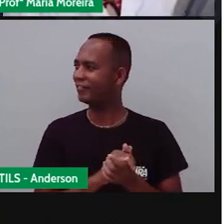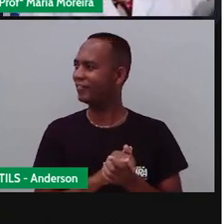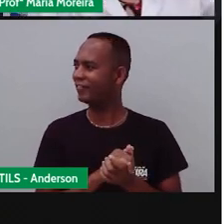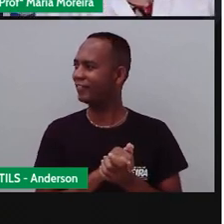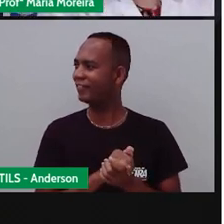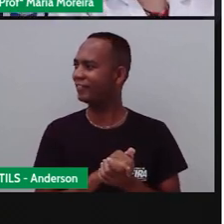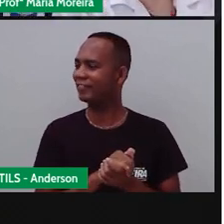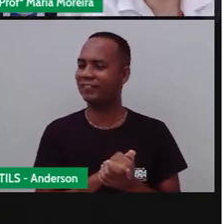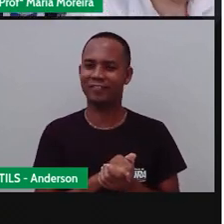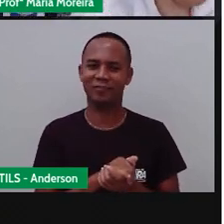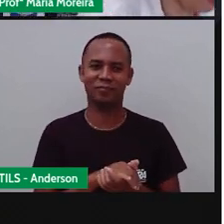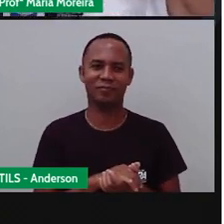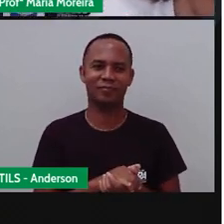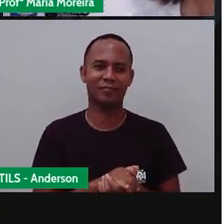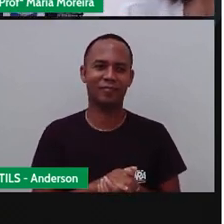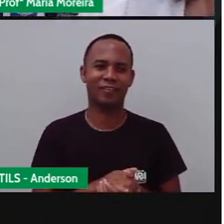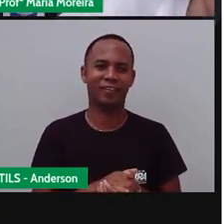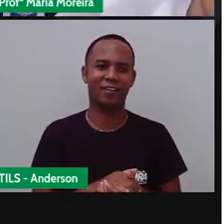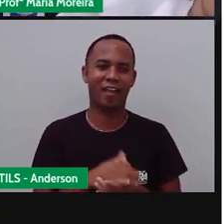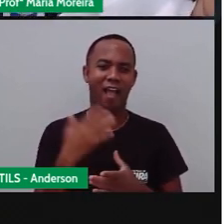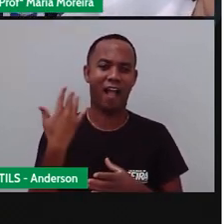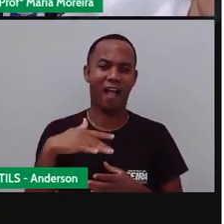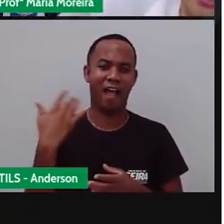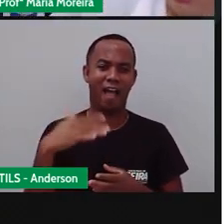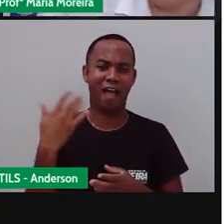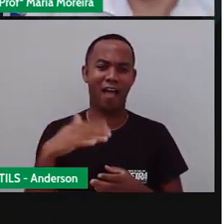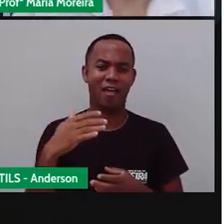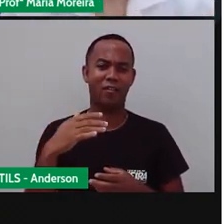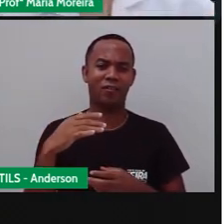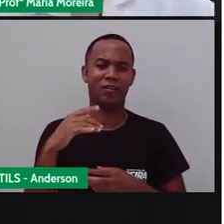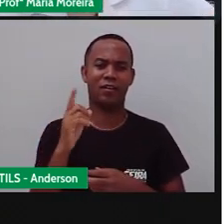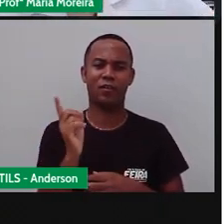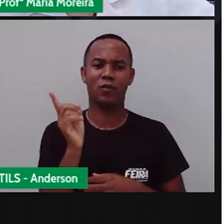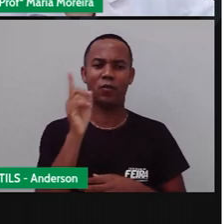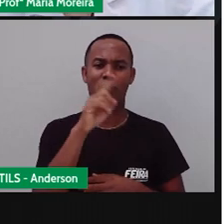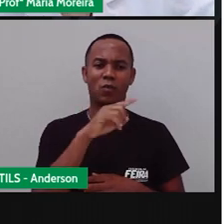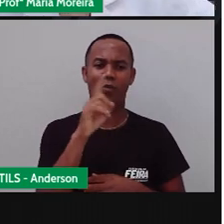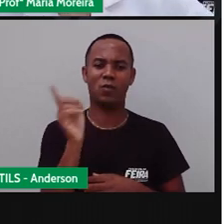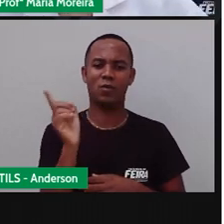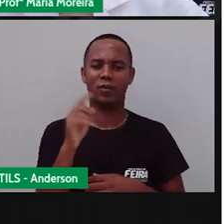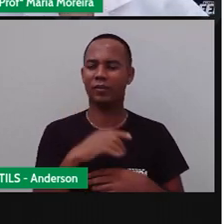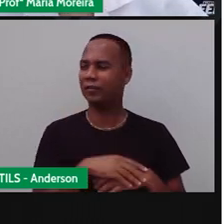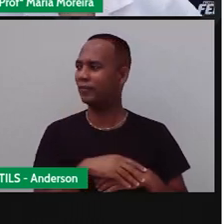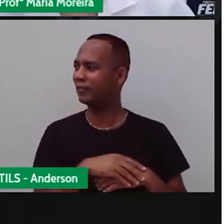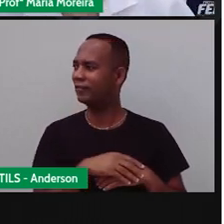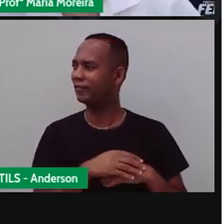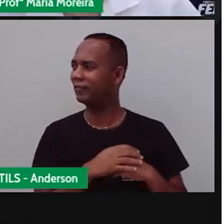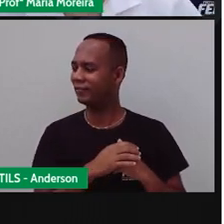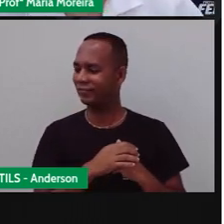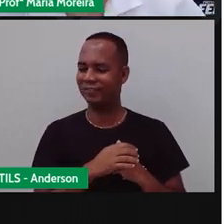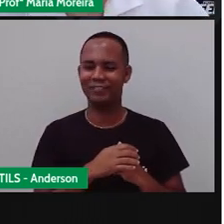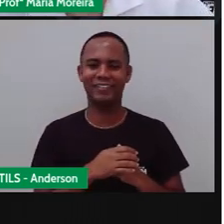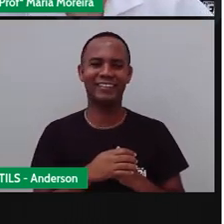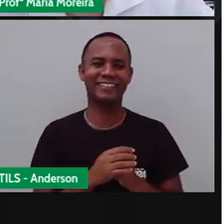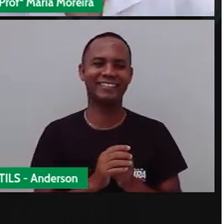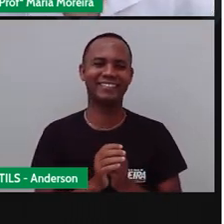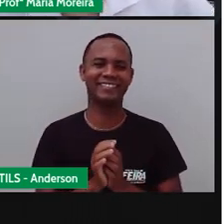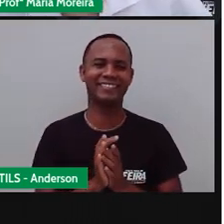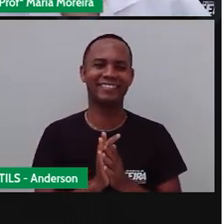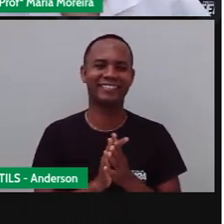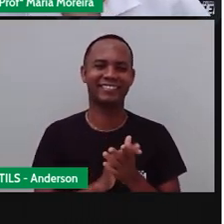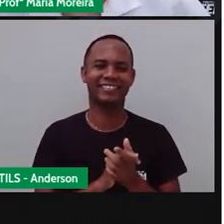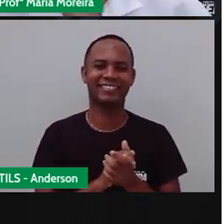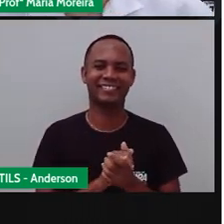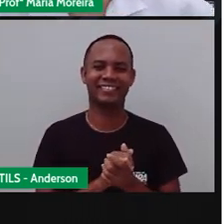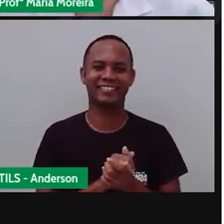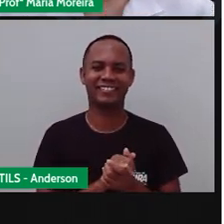dinheiro para comprar aquilo, não, filha. Aquilo é caro. Abre, Maria. Anderson está achando o quê? Que eu ganhei na Mega Sena. Não ele que ganha na Mega Sena e eu que tenho que comprar